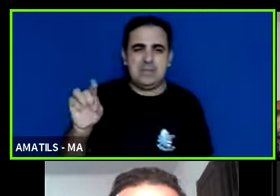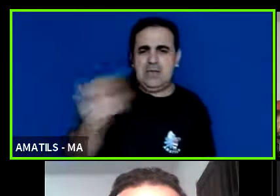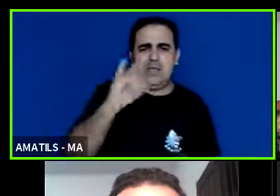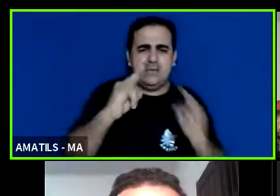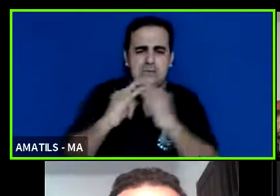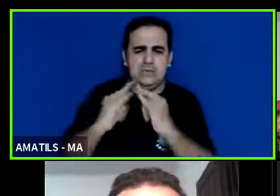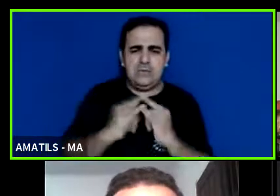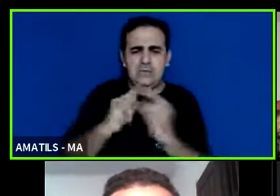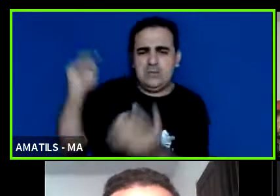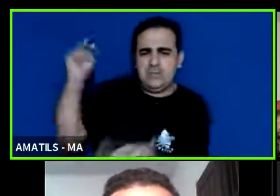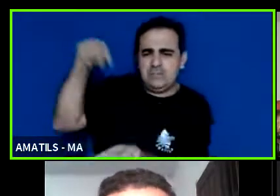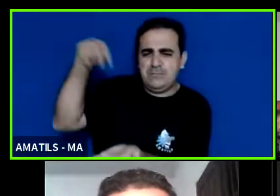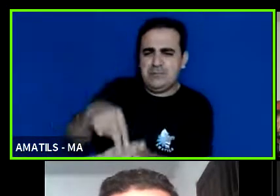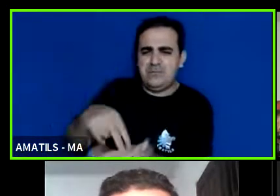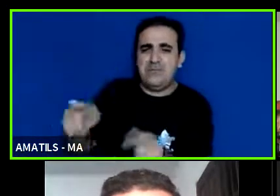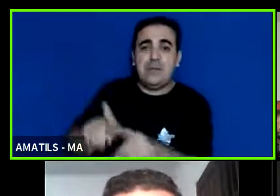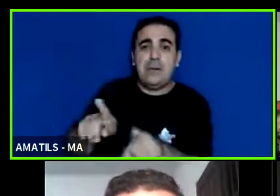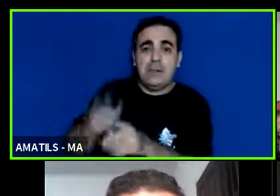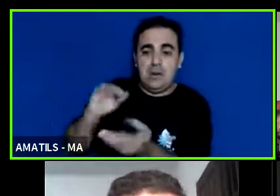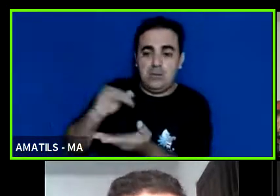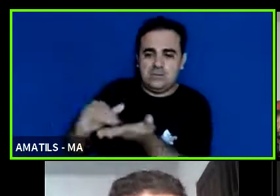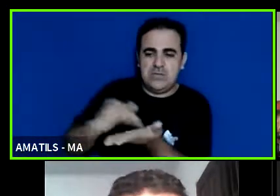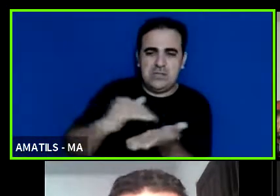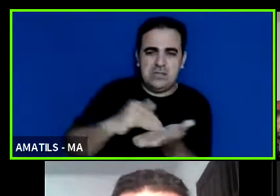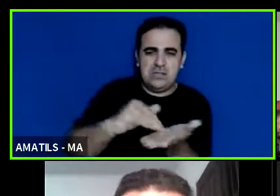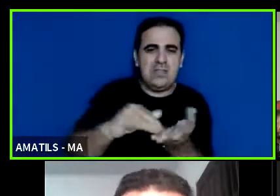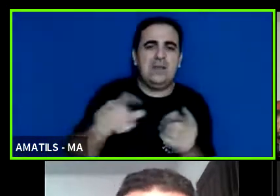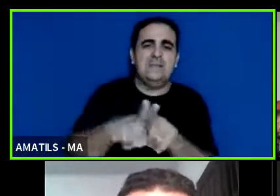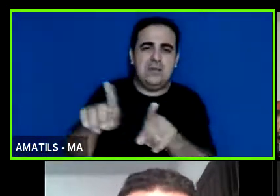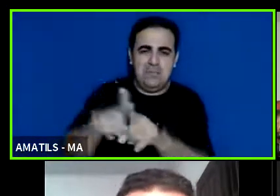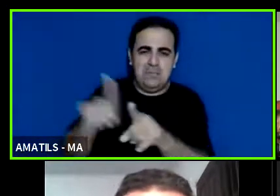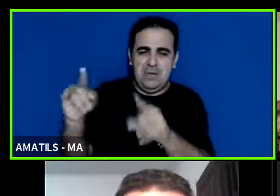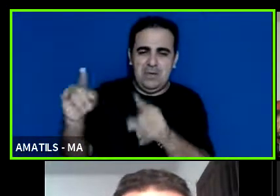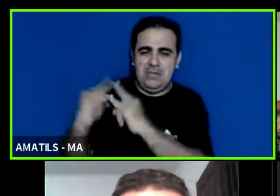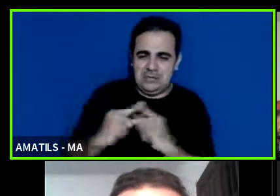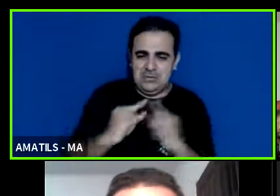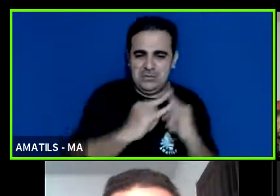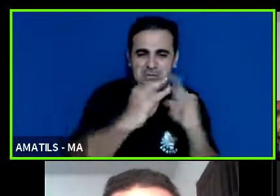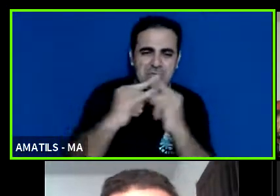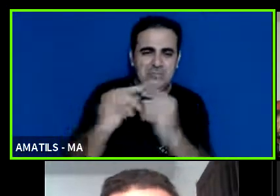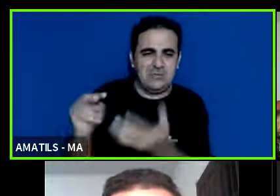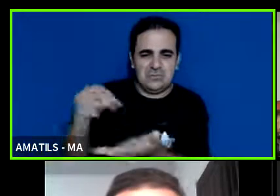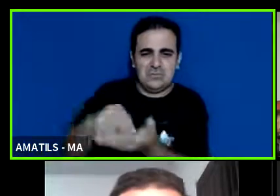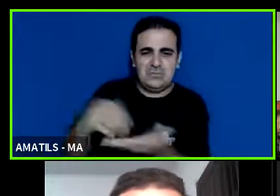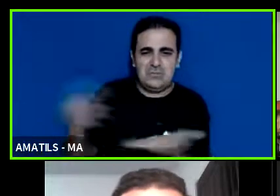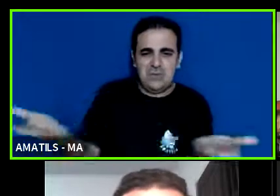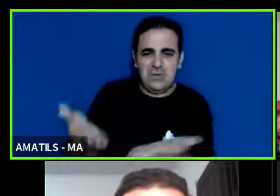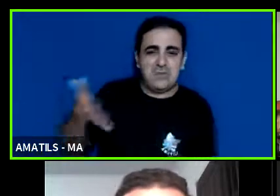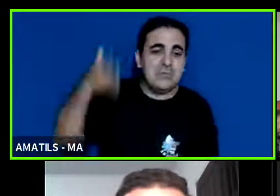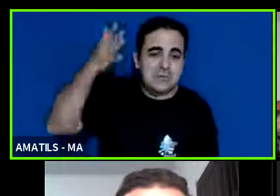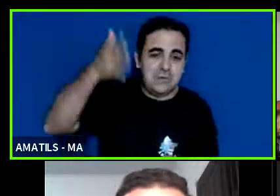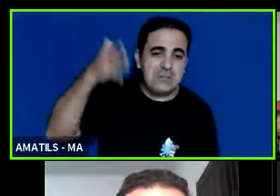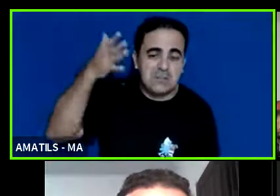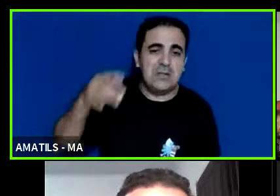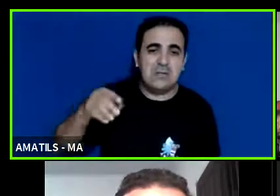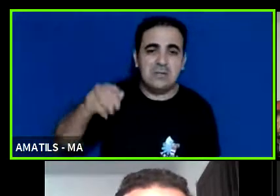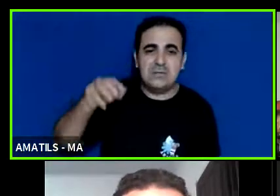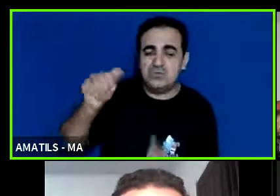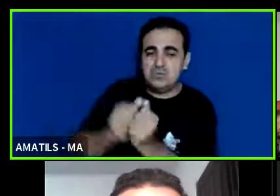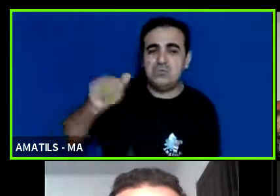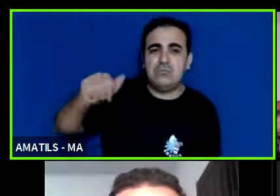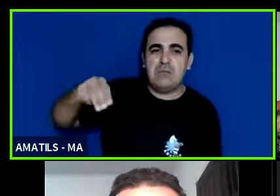participou conosco e os secretários né que estiveram também nesse nosso nessa nossa palestra com o Marcelo